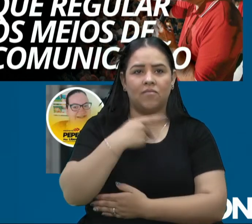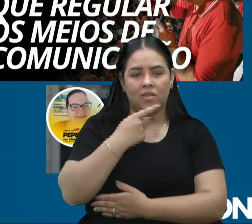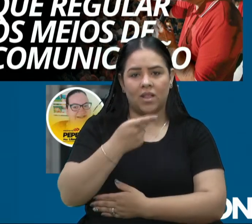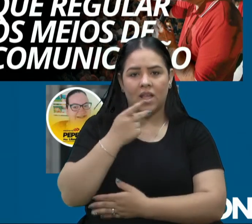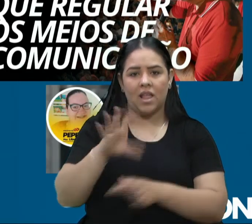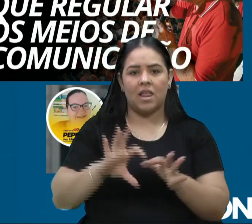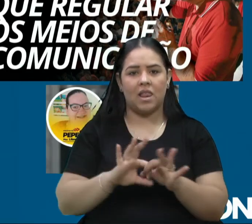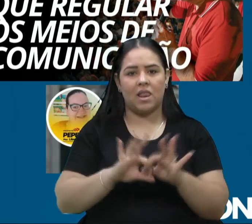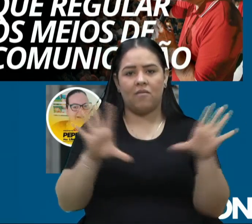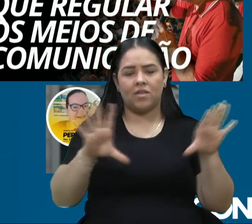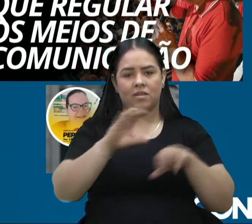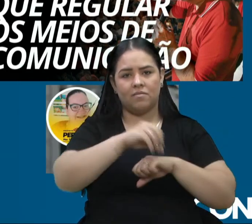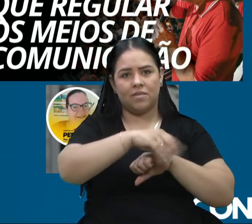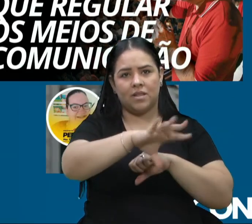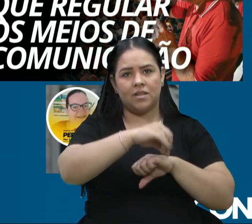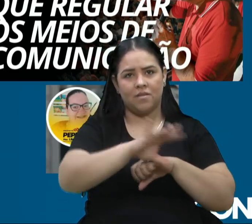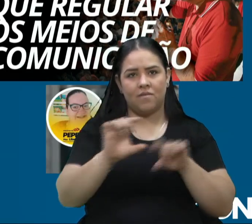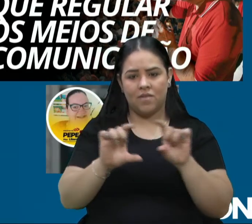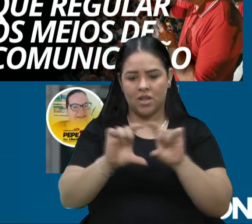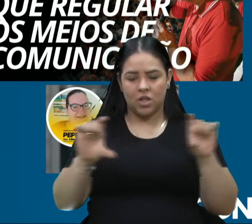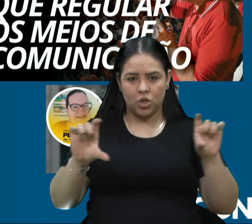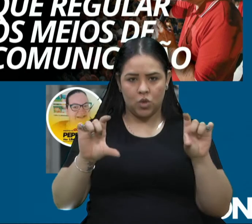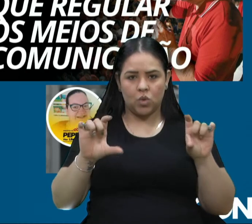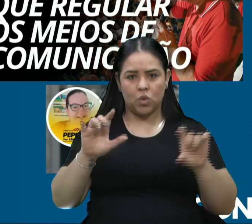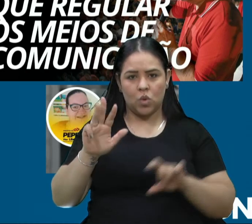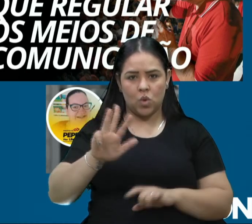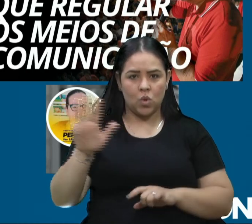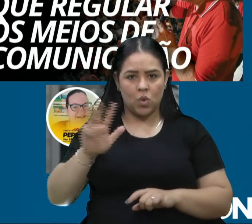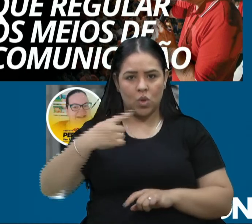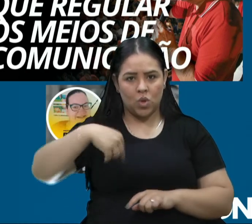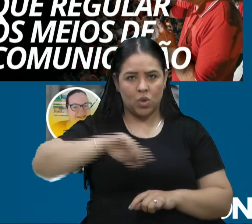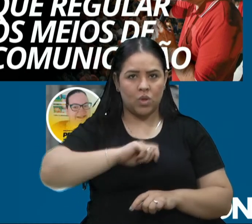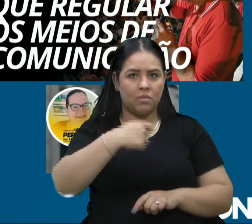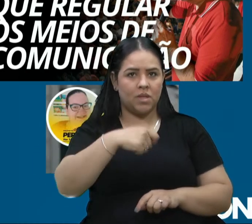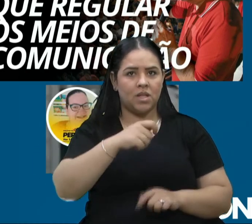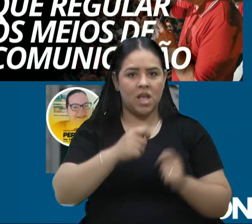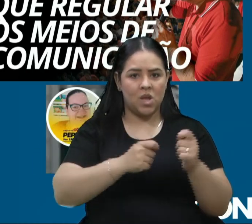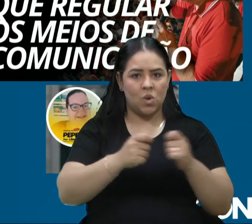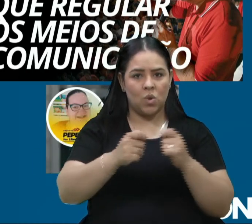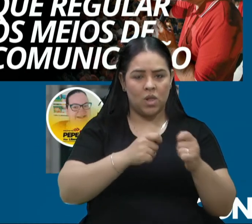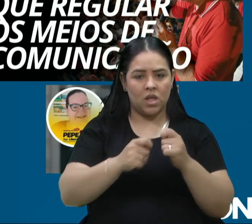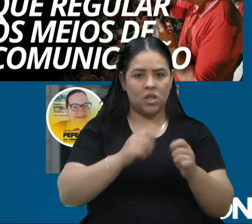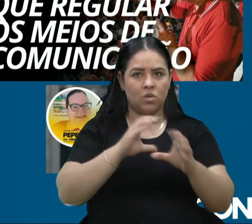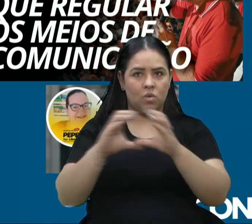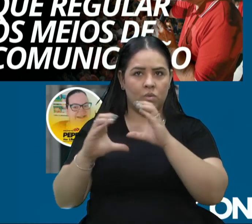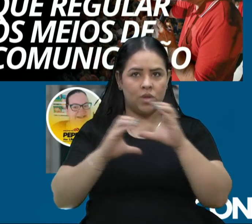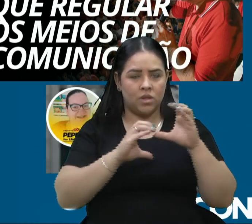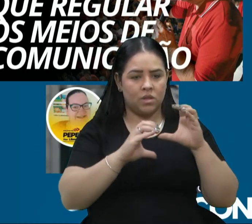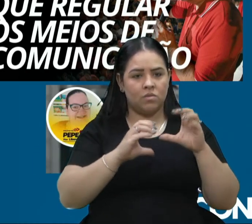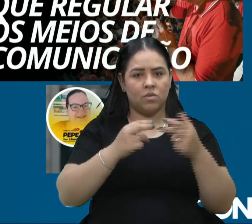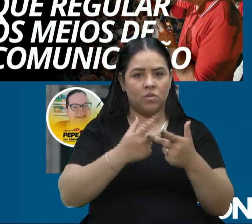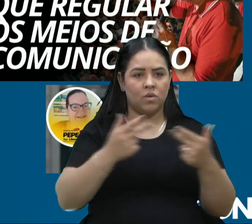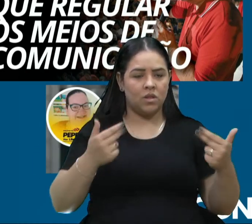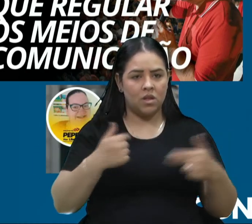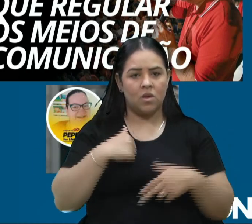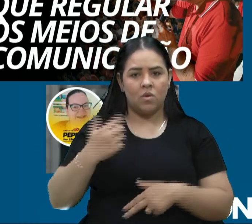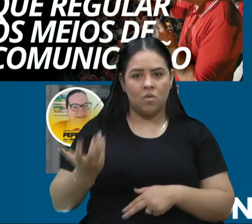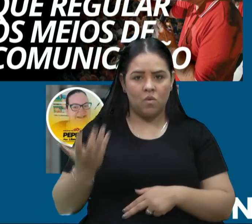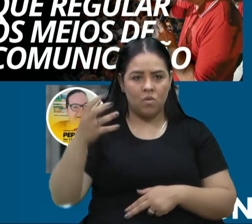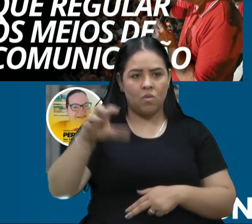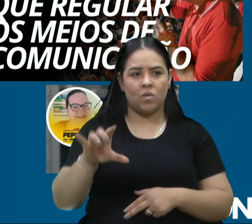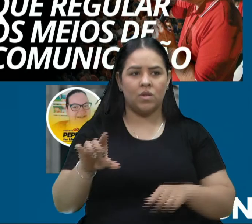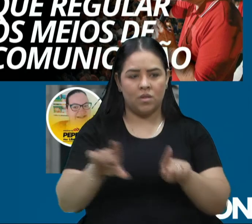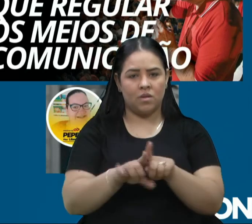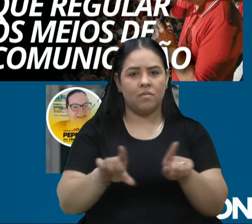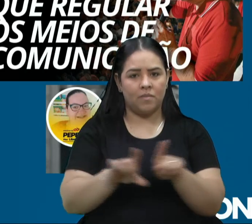imprensa. E a frase do Lula é vamos ter que regular os meios de comunicação. Então, quero dizer a todos que sou oposição às ideias petistas